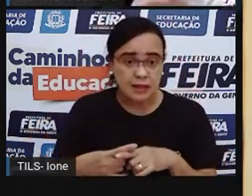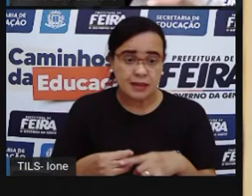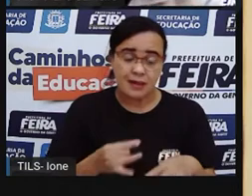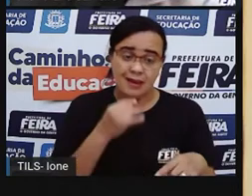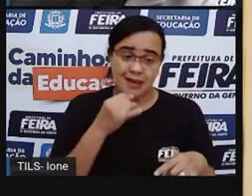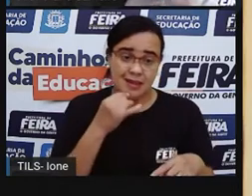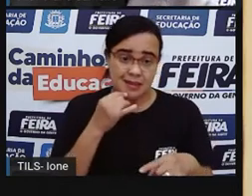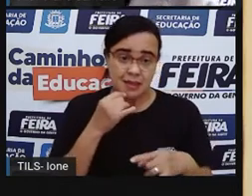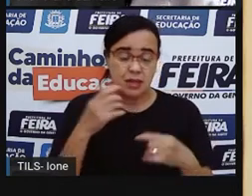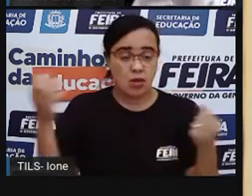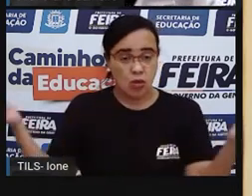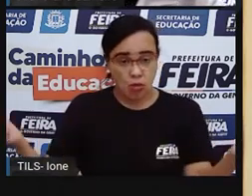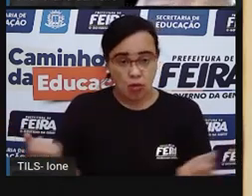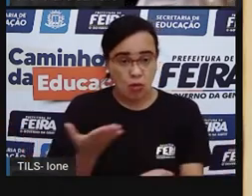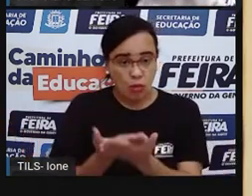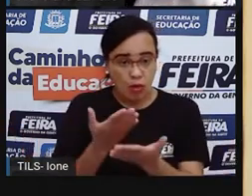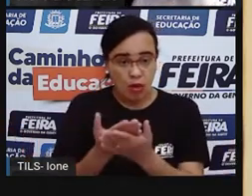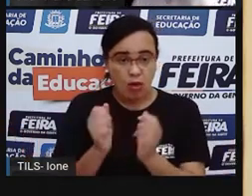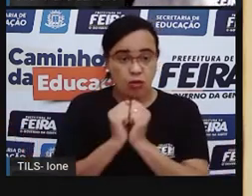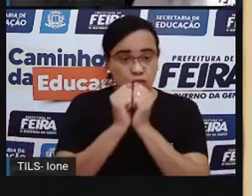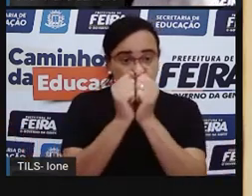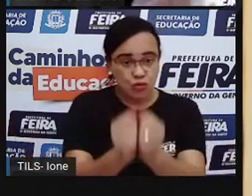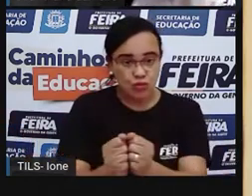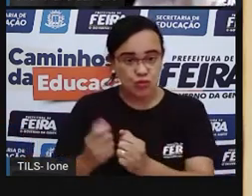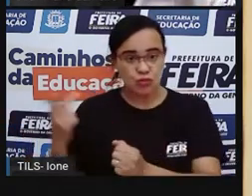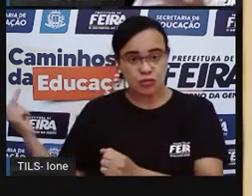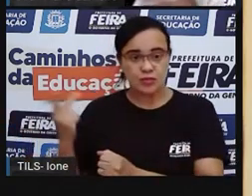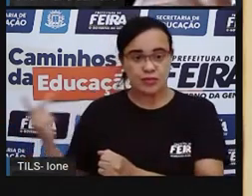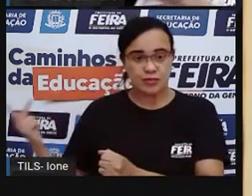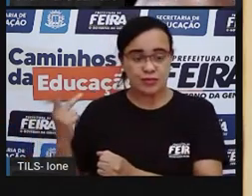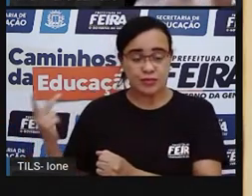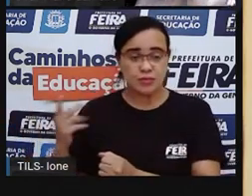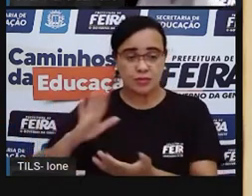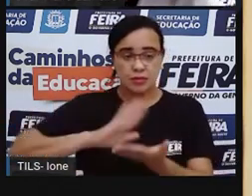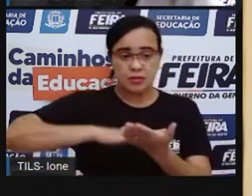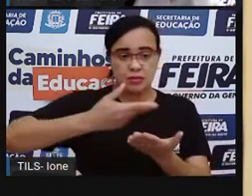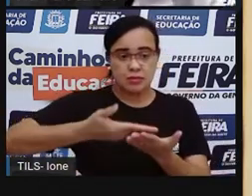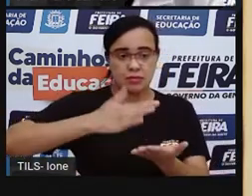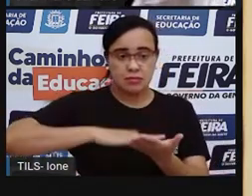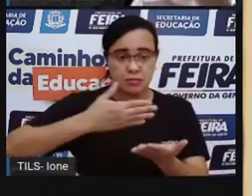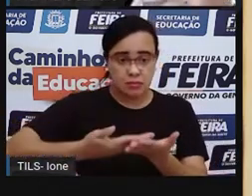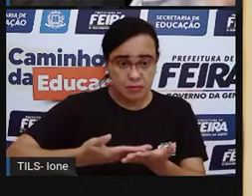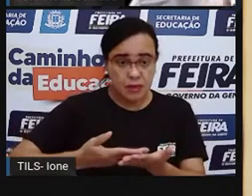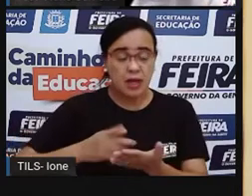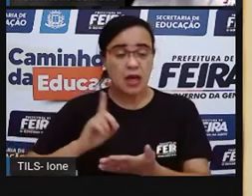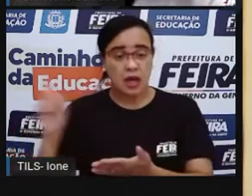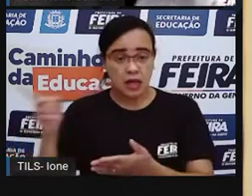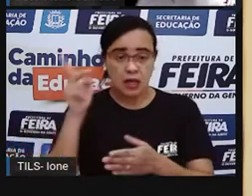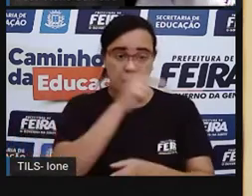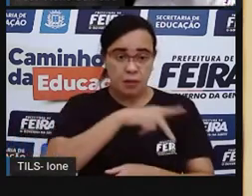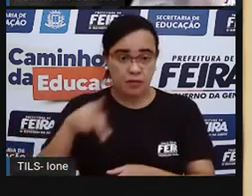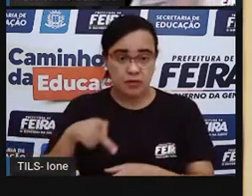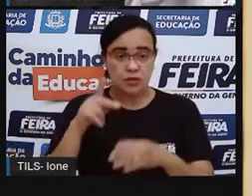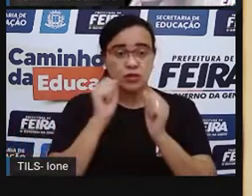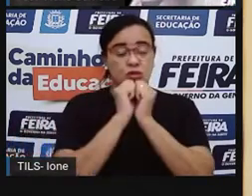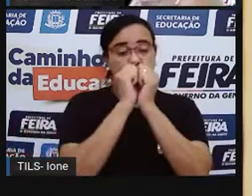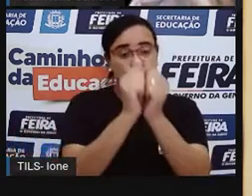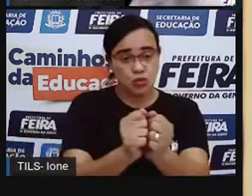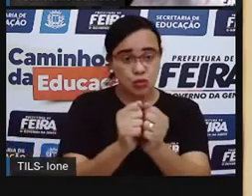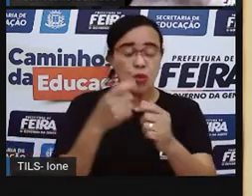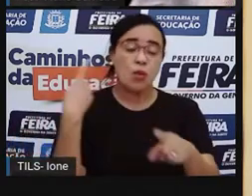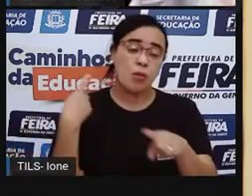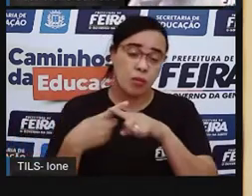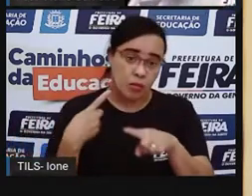crianças que não escutam, né? Que não ouvem. Tem alguma necessidade, né? De aprendizagem diferente. Então, a